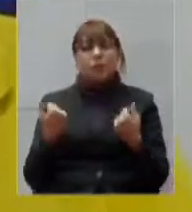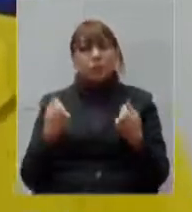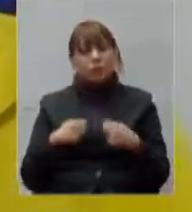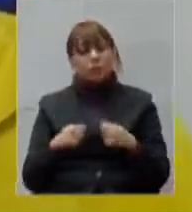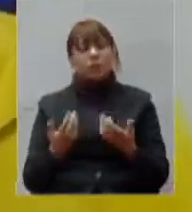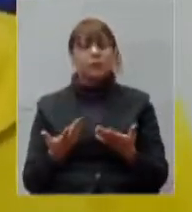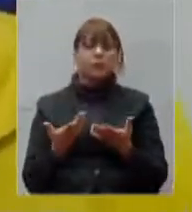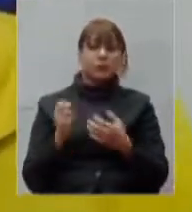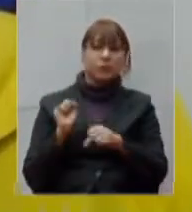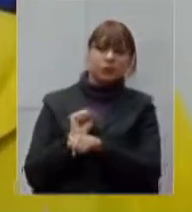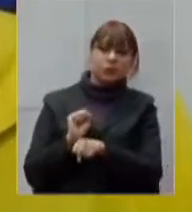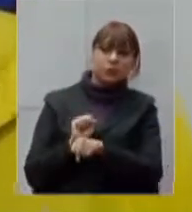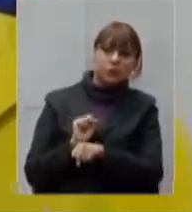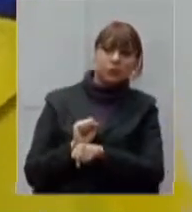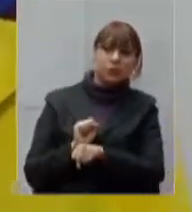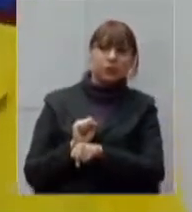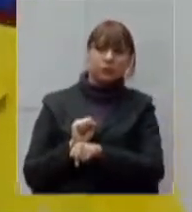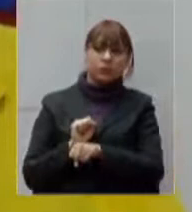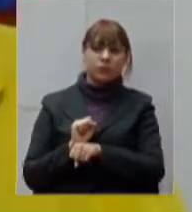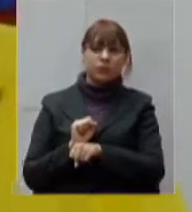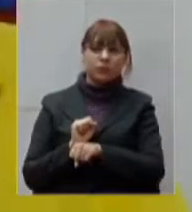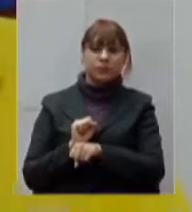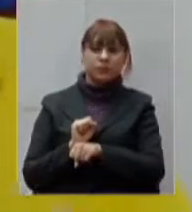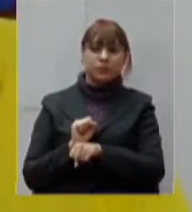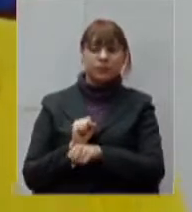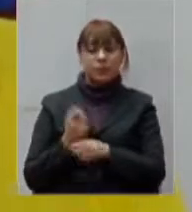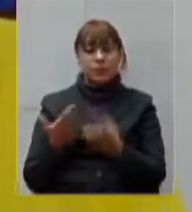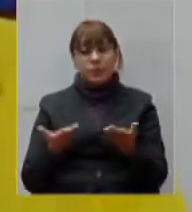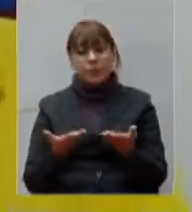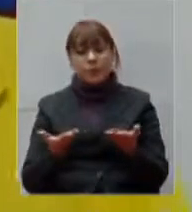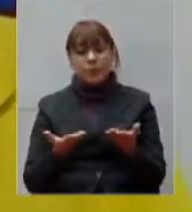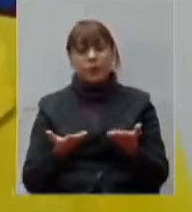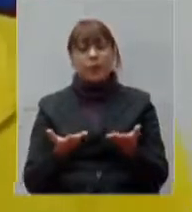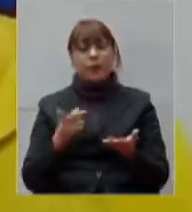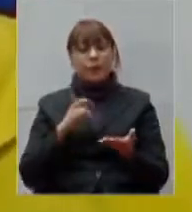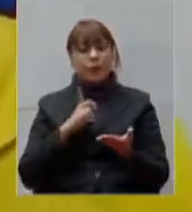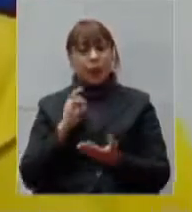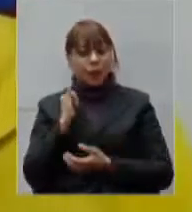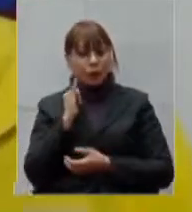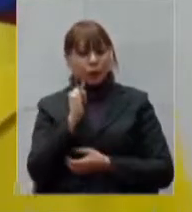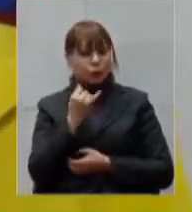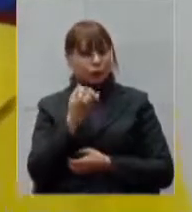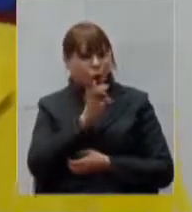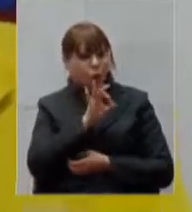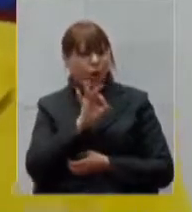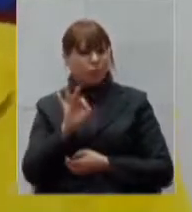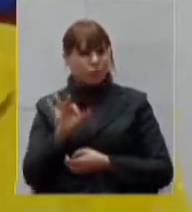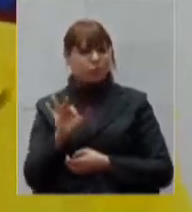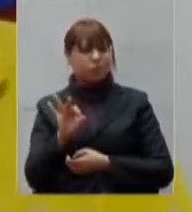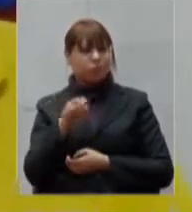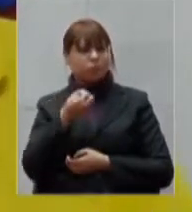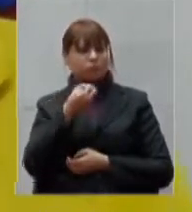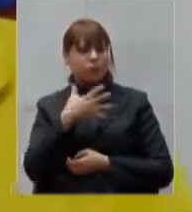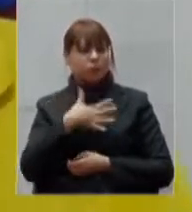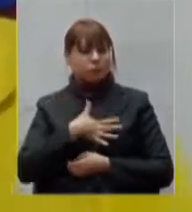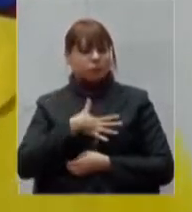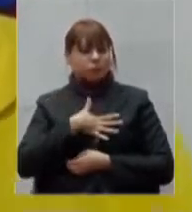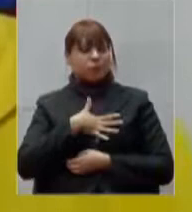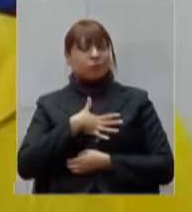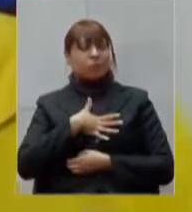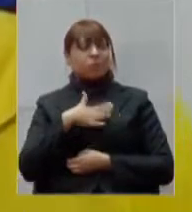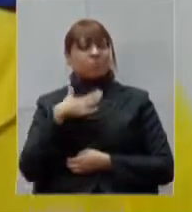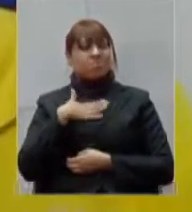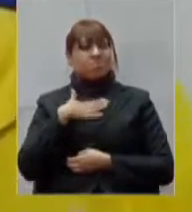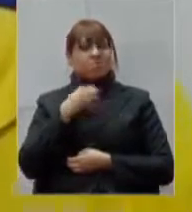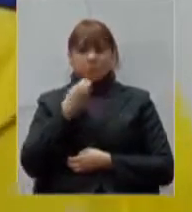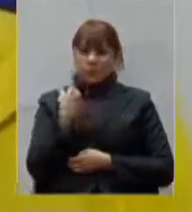respondemos ao governo, já falamos da necessidade e hoje nós tivemos uma ótima notícia, uma benção aqui para nós, nós conseguimos fazer uma